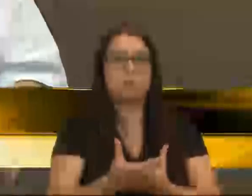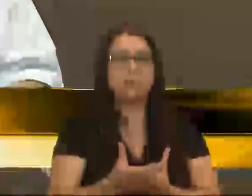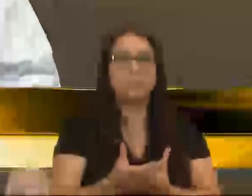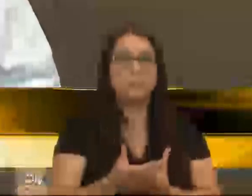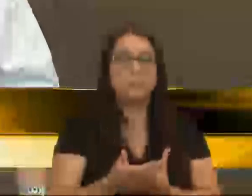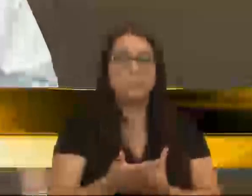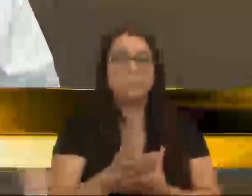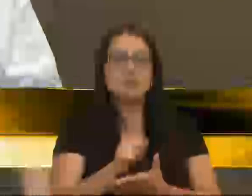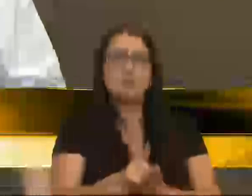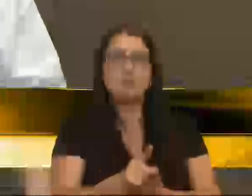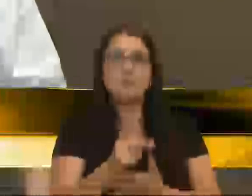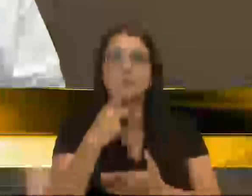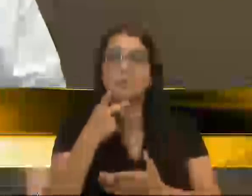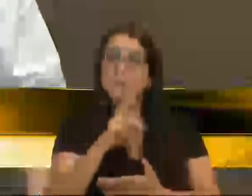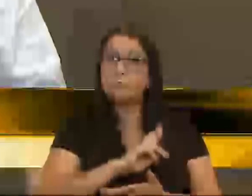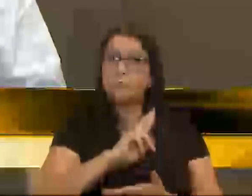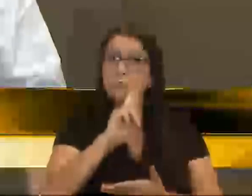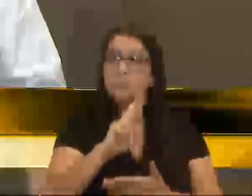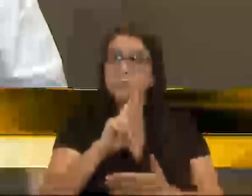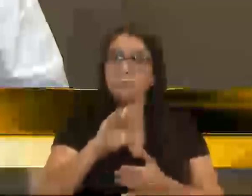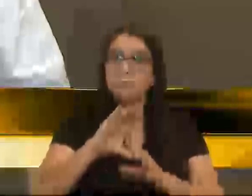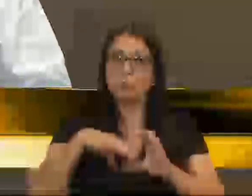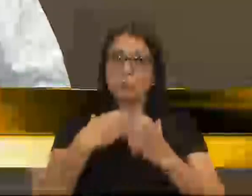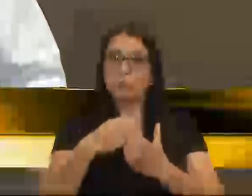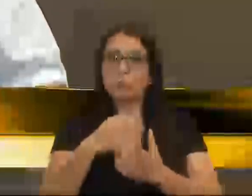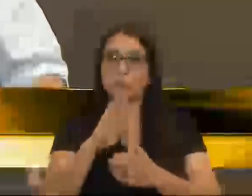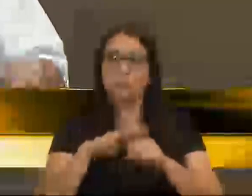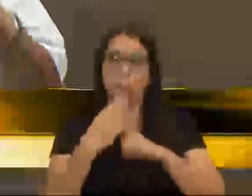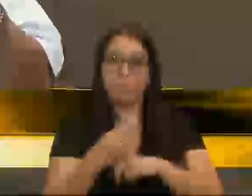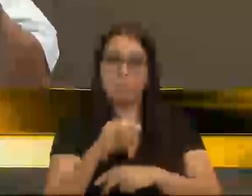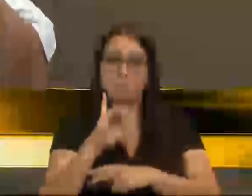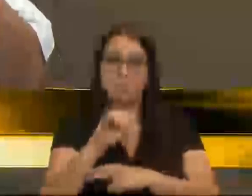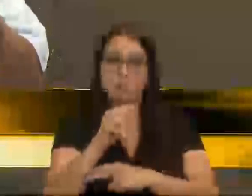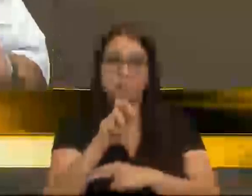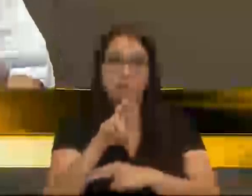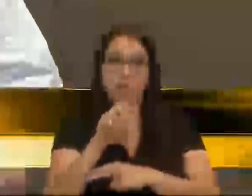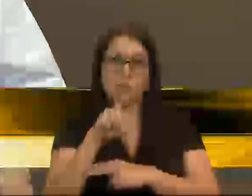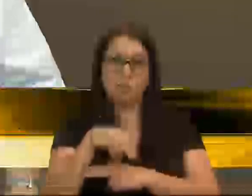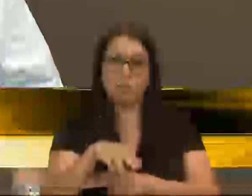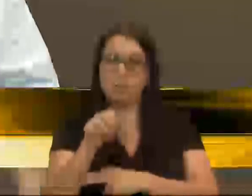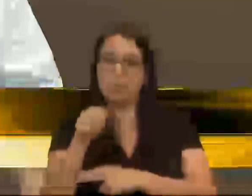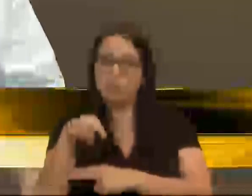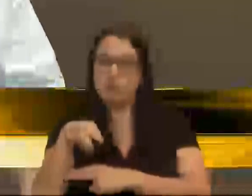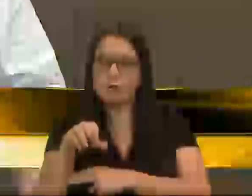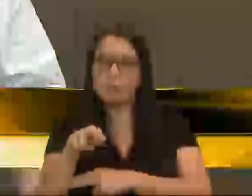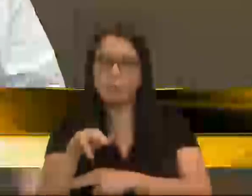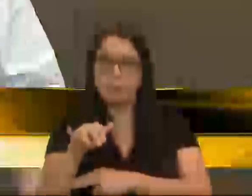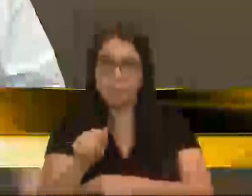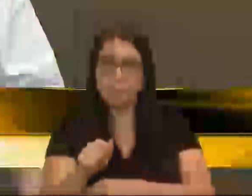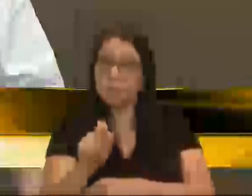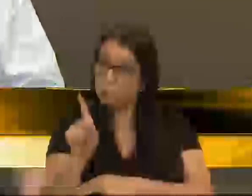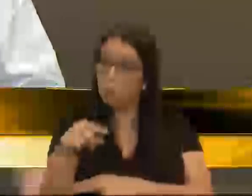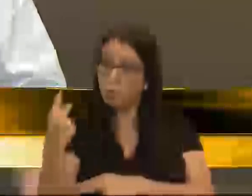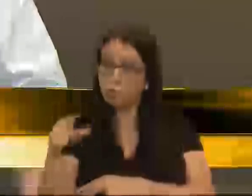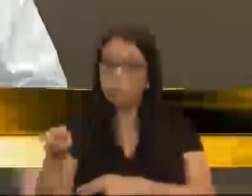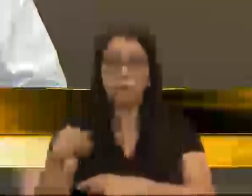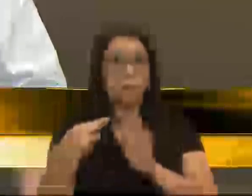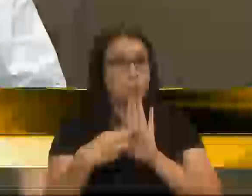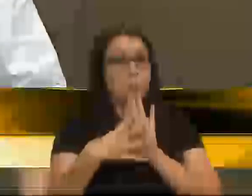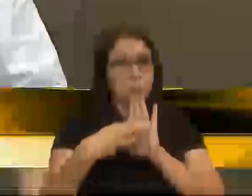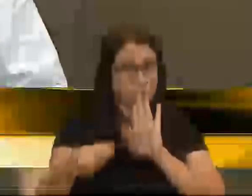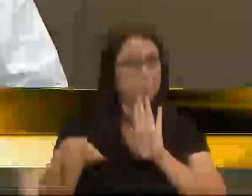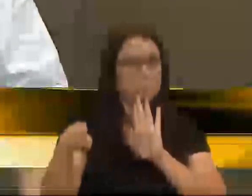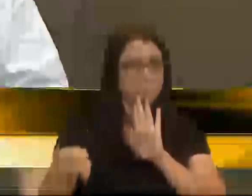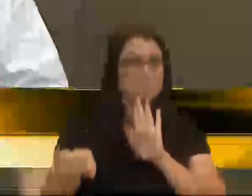E falo em nome da comunidade do bairro Jardim América. Nós tínhamos lá um modelo de policiamento comunitário, que